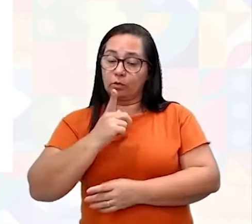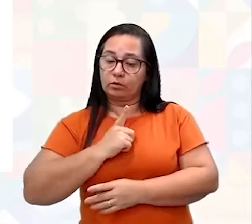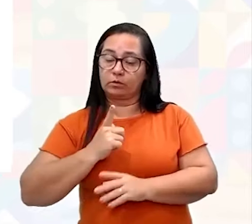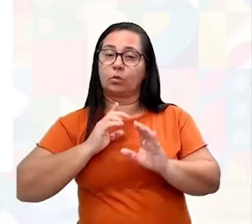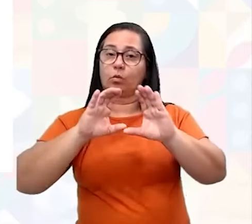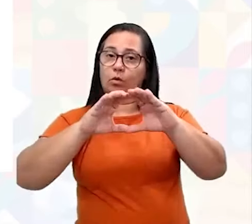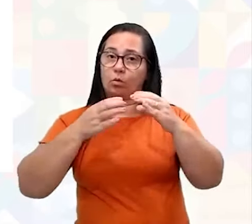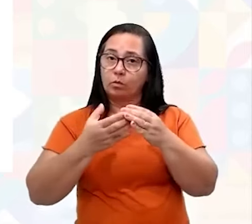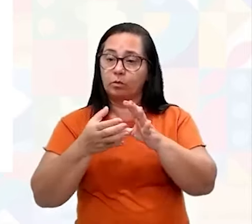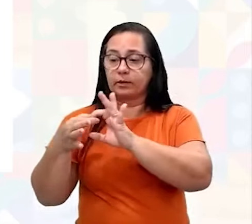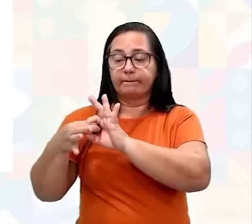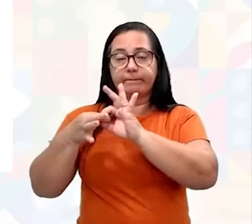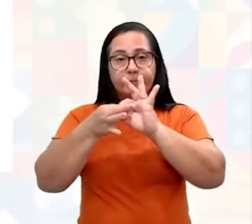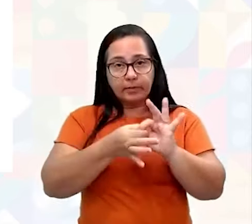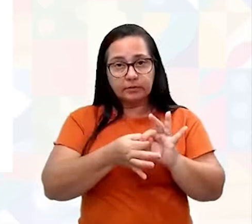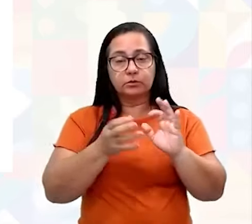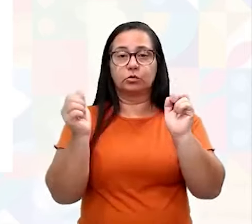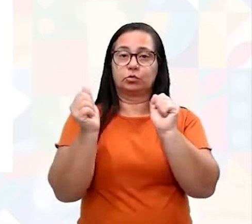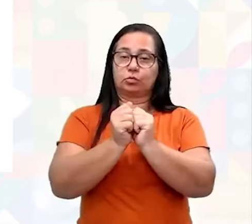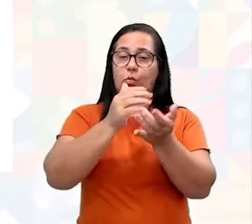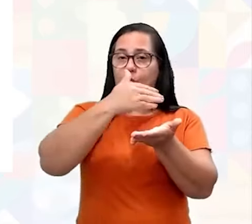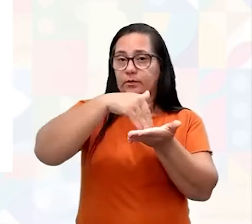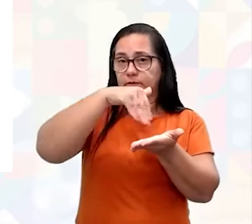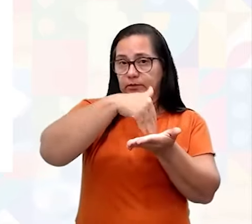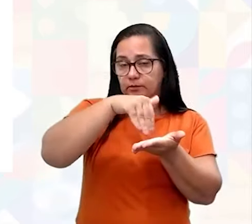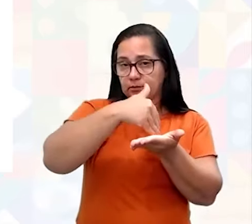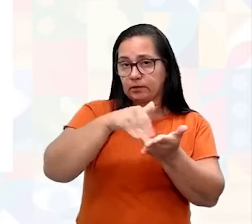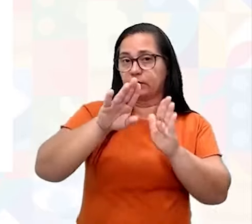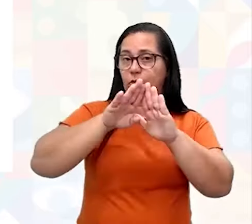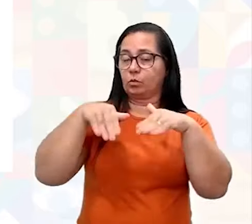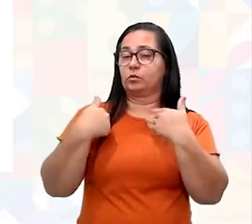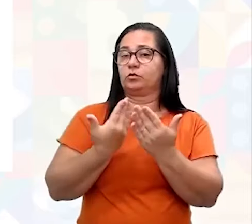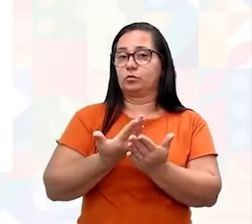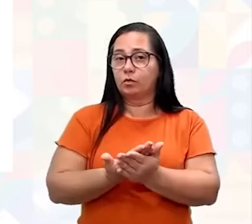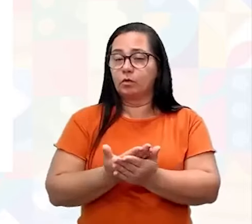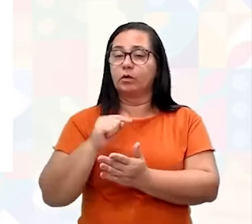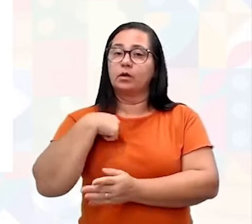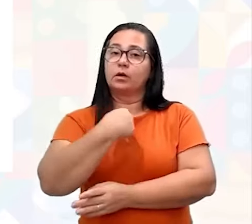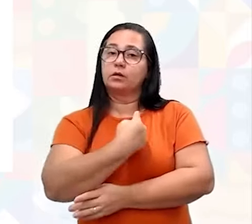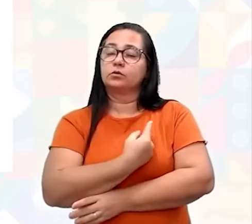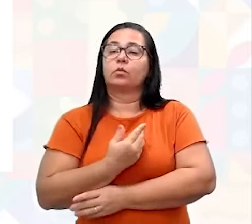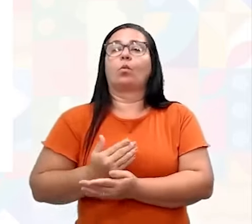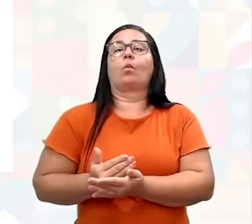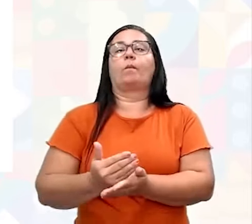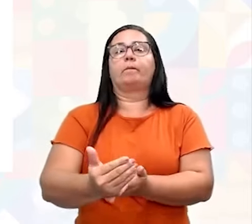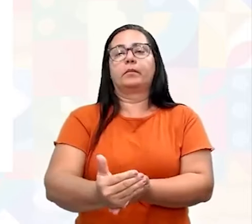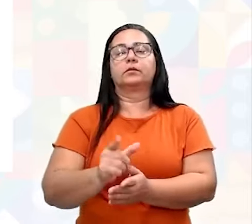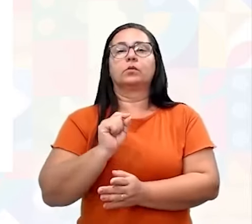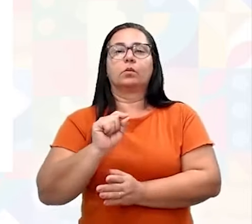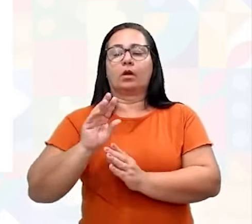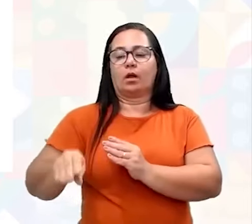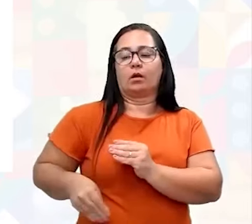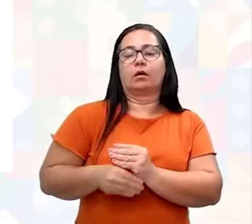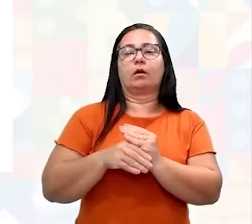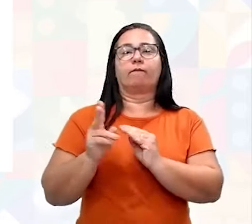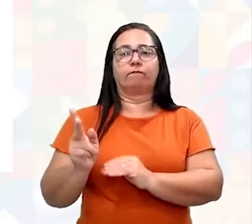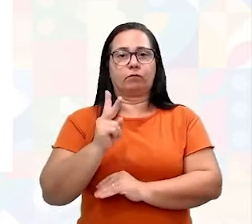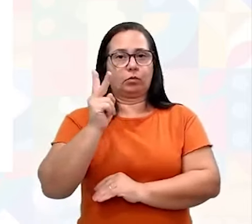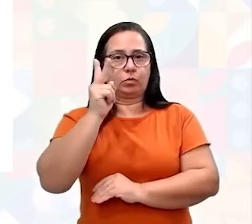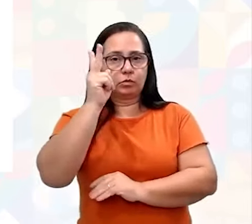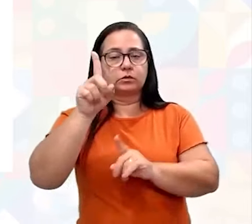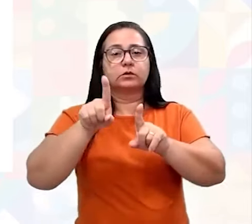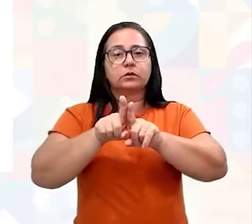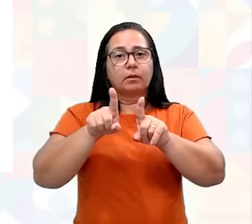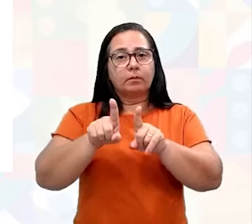em parceria, junto com a Secretaria, junto com a escola, a gente começa a agregar valores, a